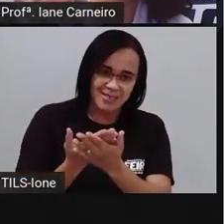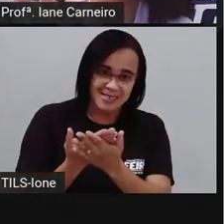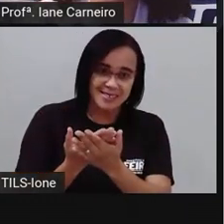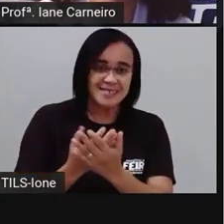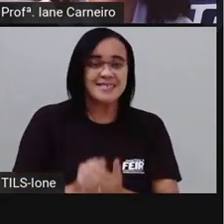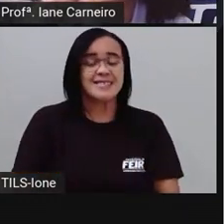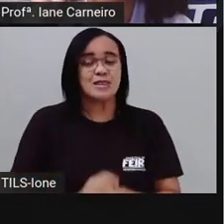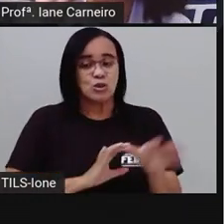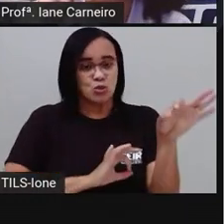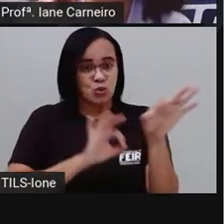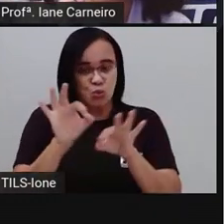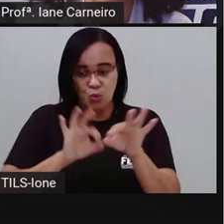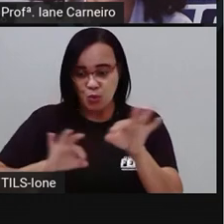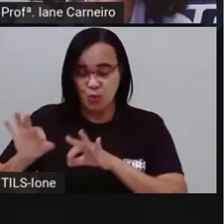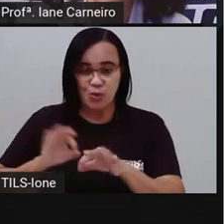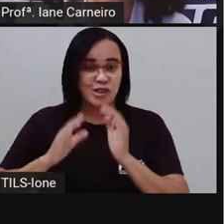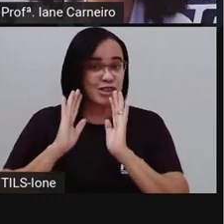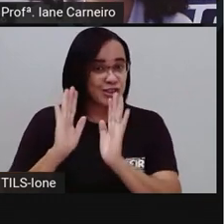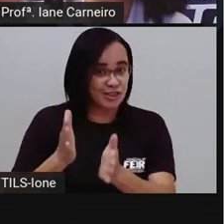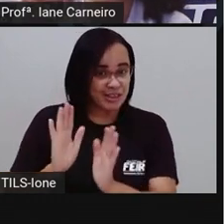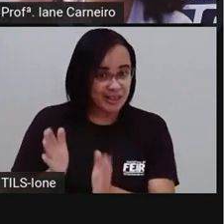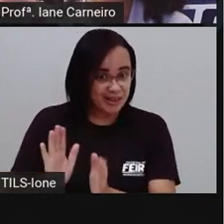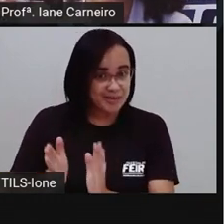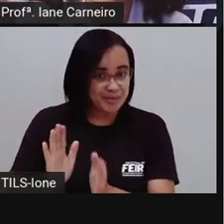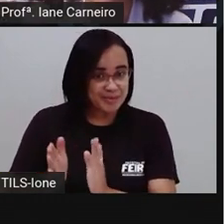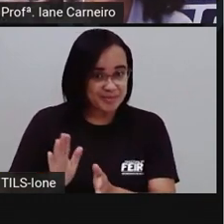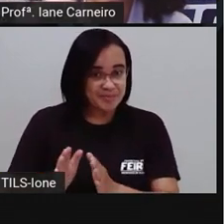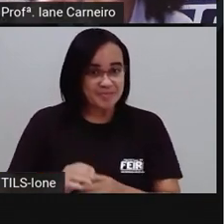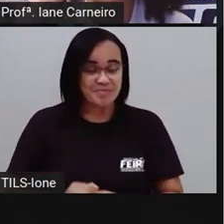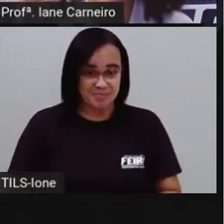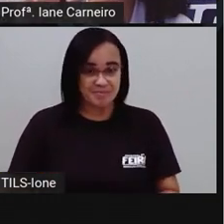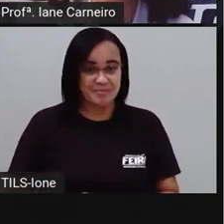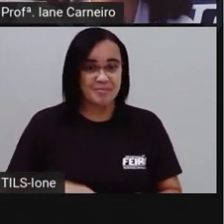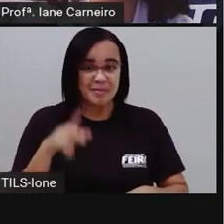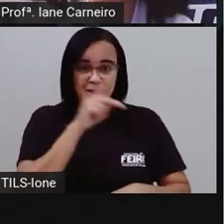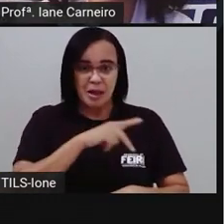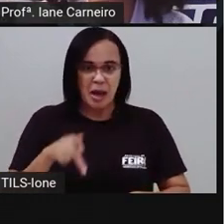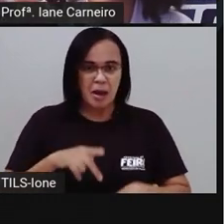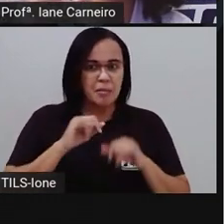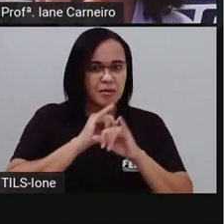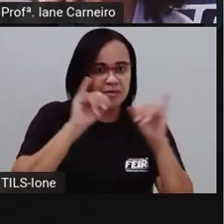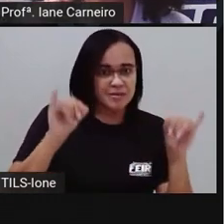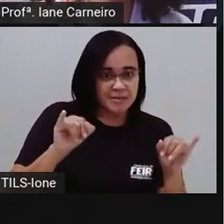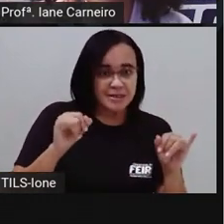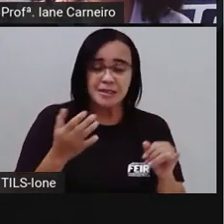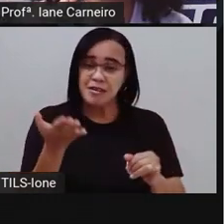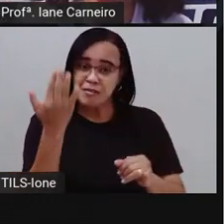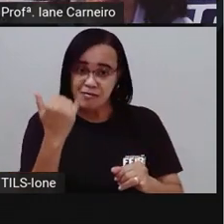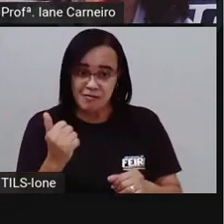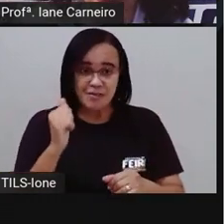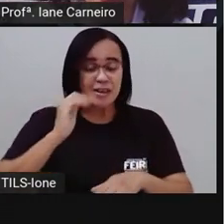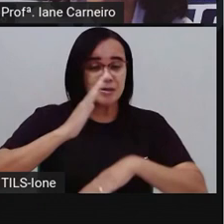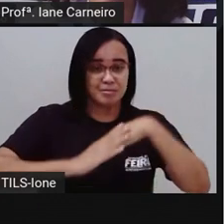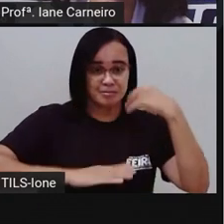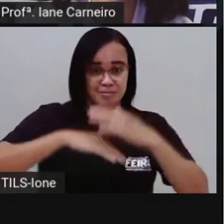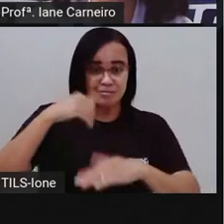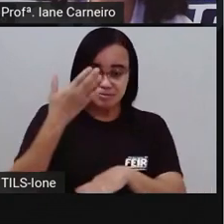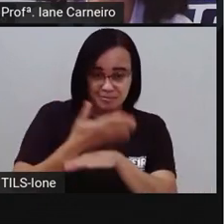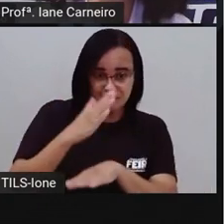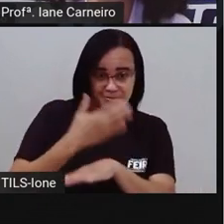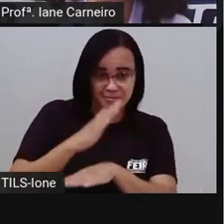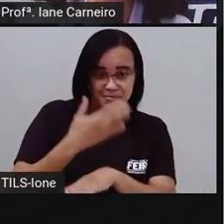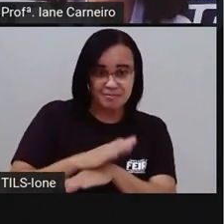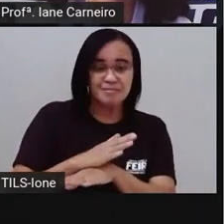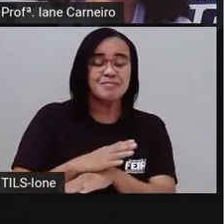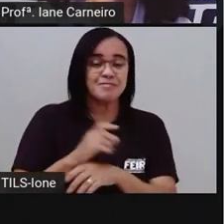Então já deixa tudo organizadinho aí no cantinho, para quando a pró falar vamos para a aula prática, você já está com tudo organizado. Então